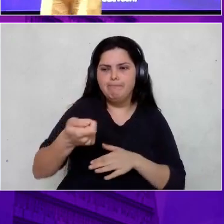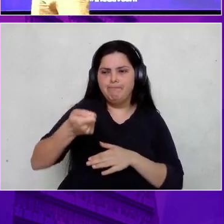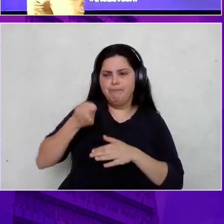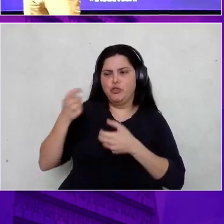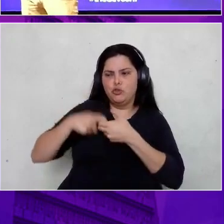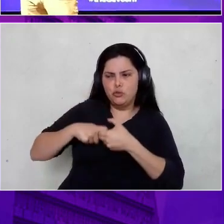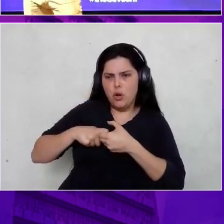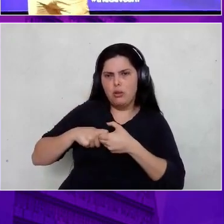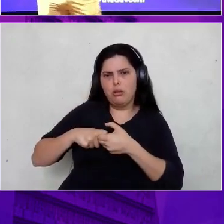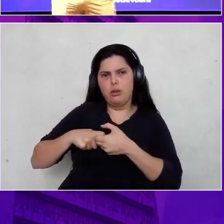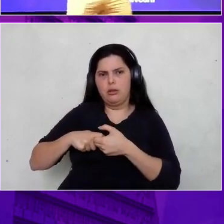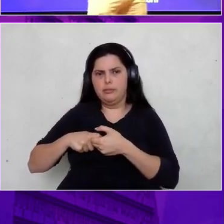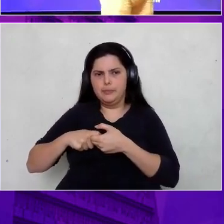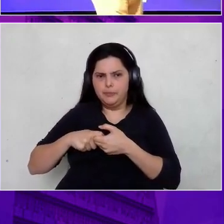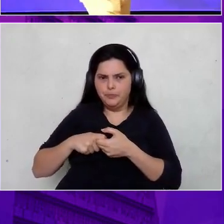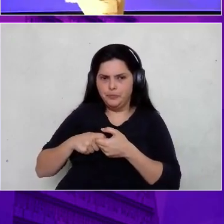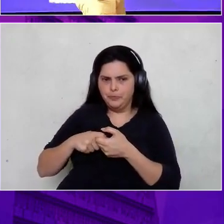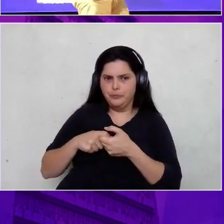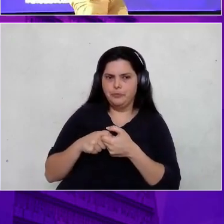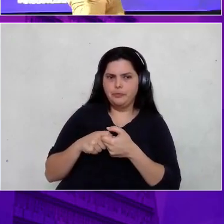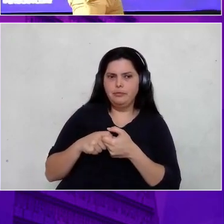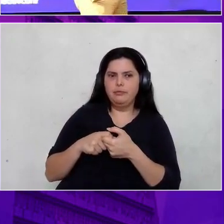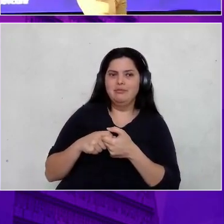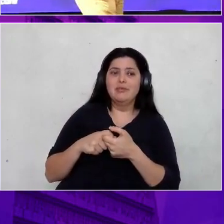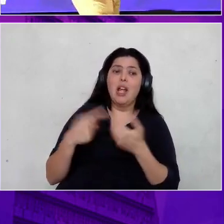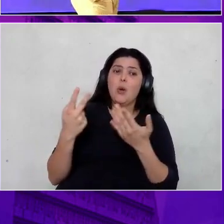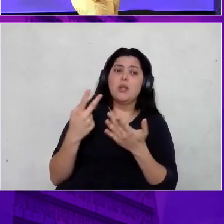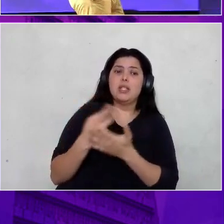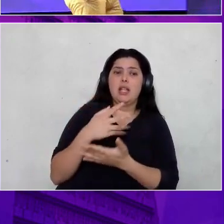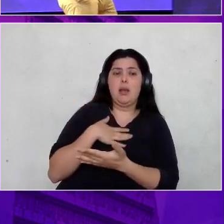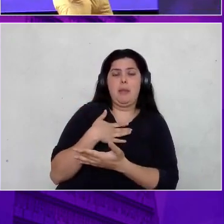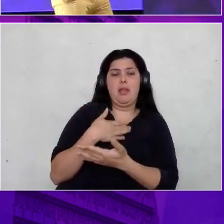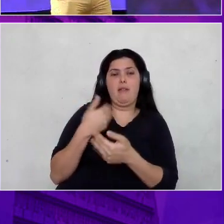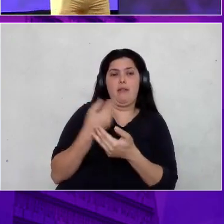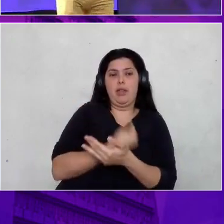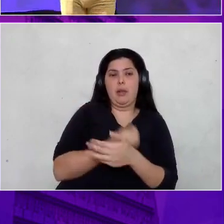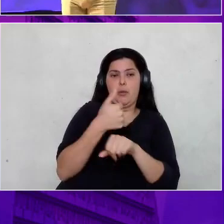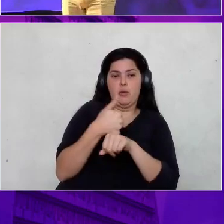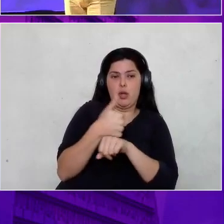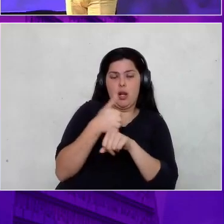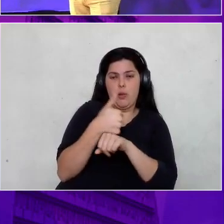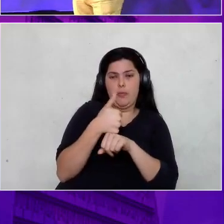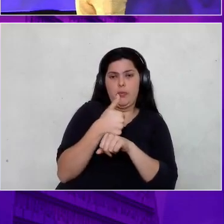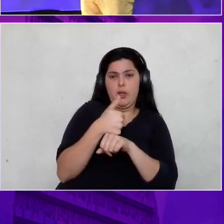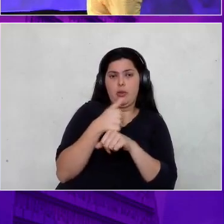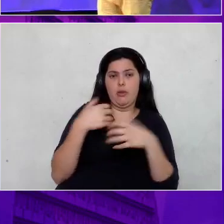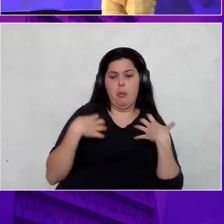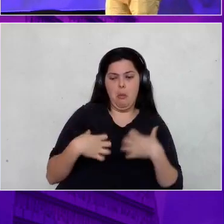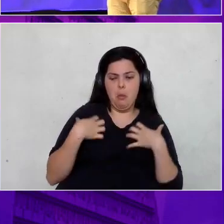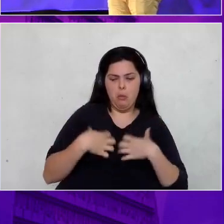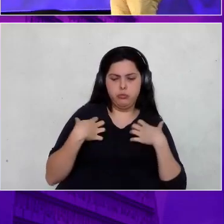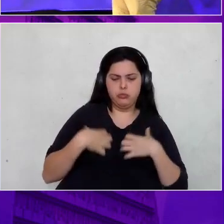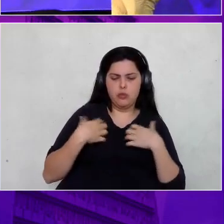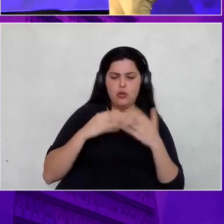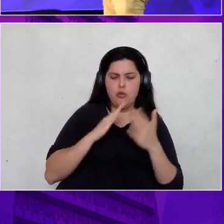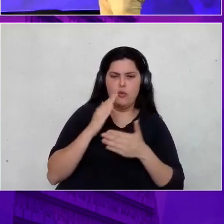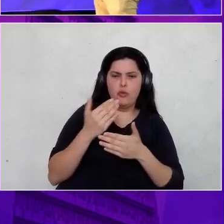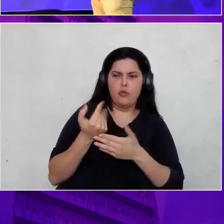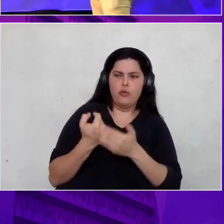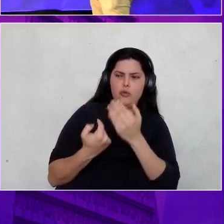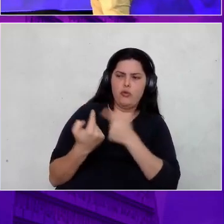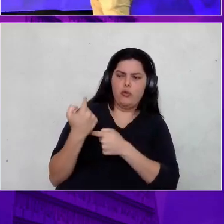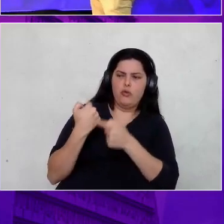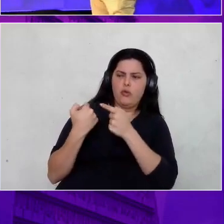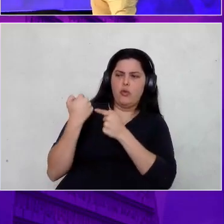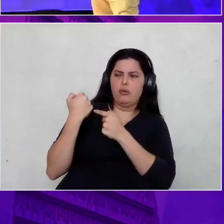puxa. E era isso que acontecia na minha carreira. Eu estava no Mar Revolto, me empolguei, fui lá para trás. Na areia